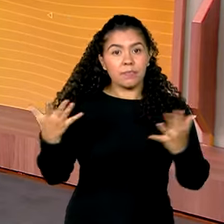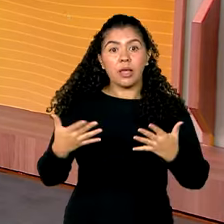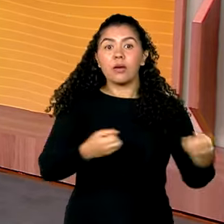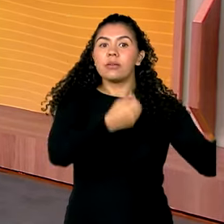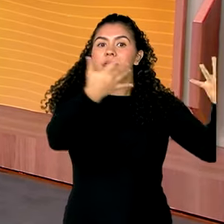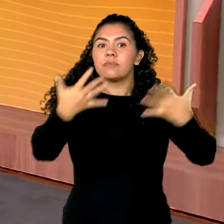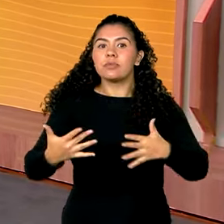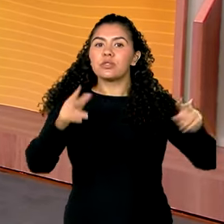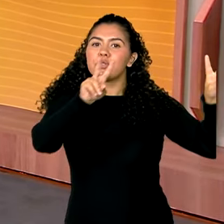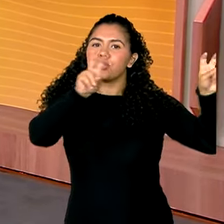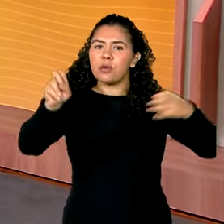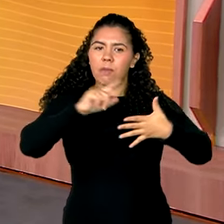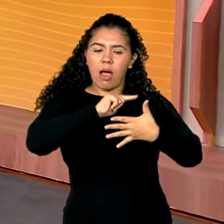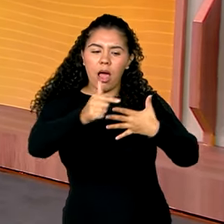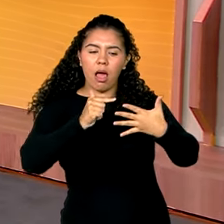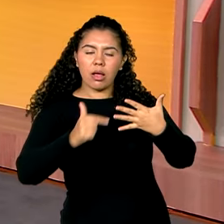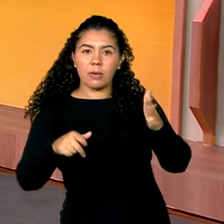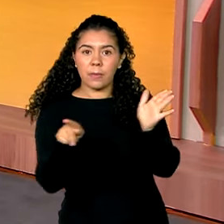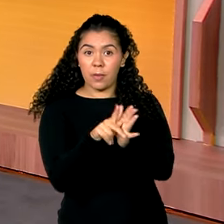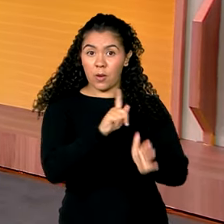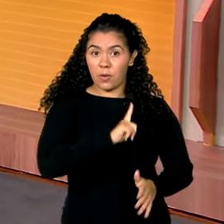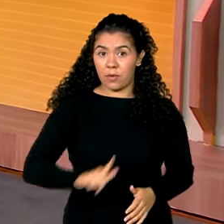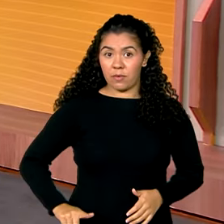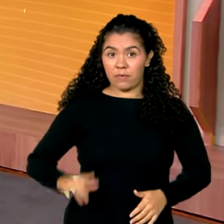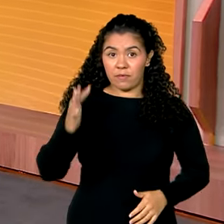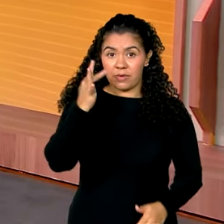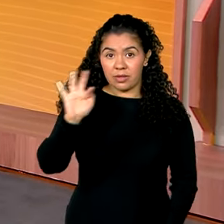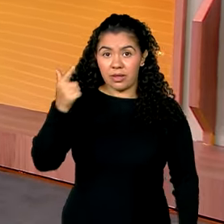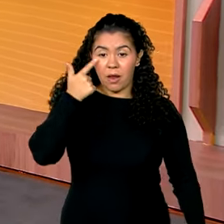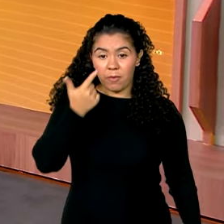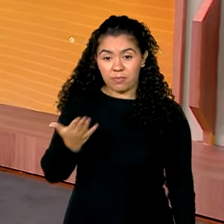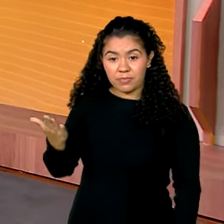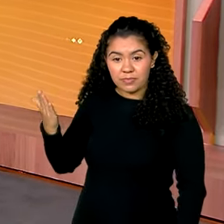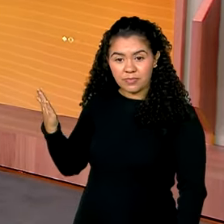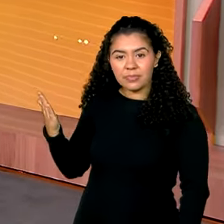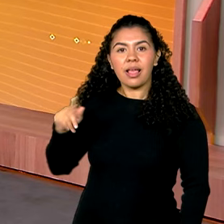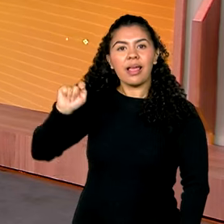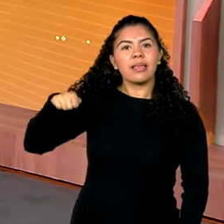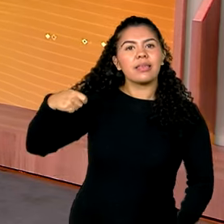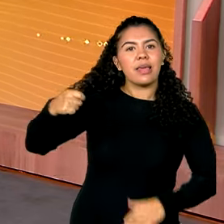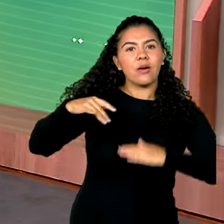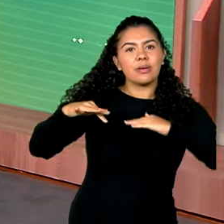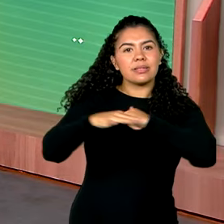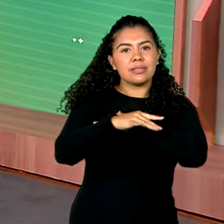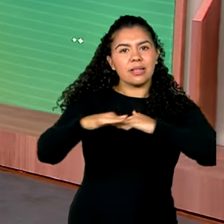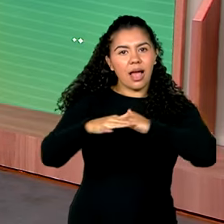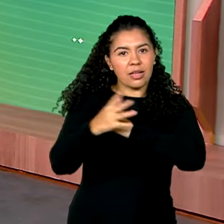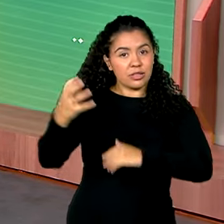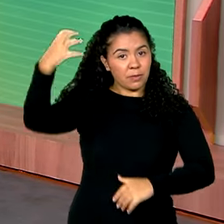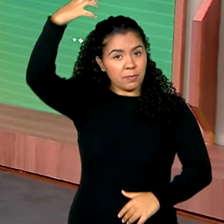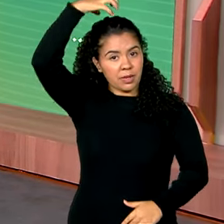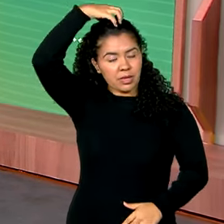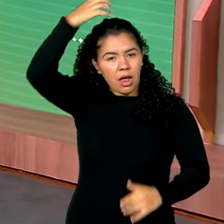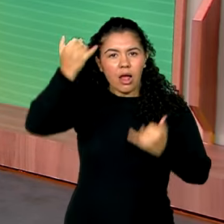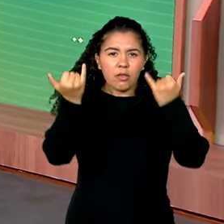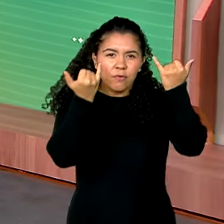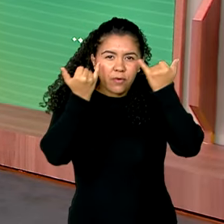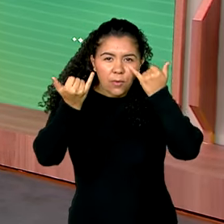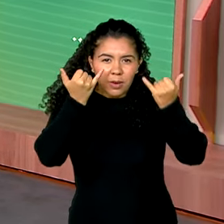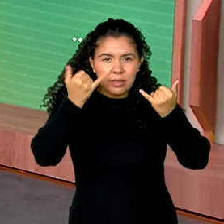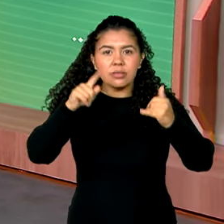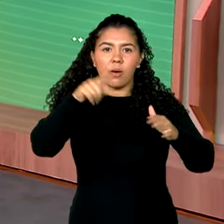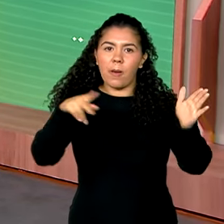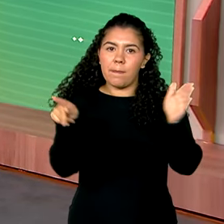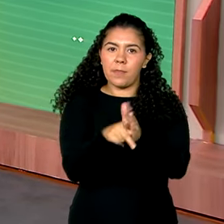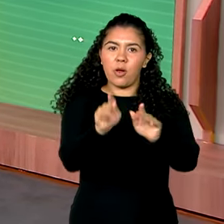agora conhecer mais ações do governo federal em Petrópolis, também conhecida como Cidade Imperial. Os dados, claro, são da plataforma